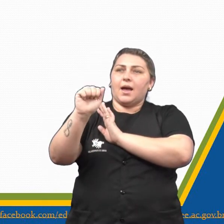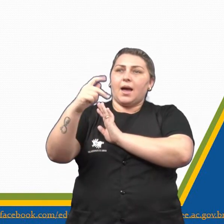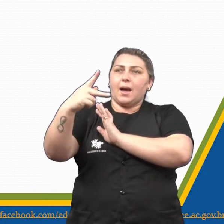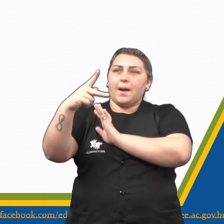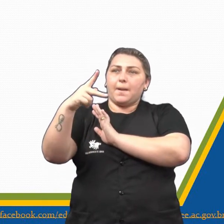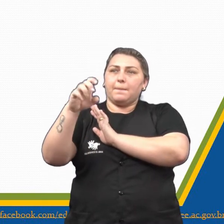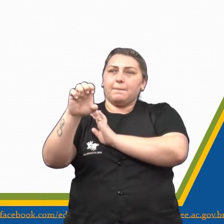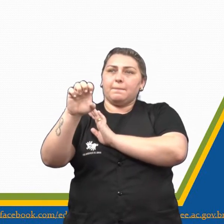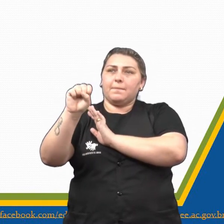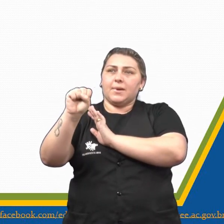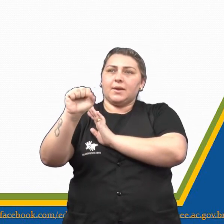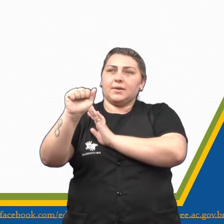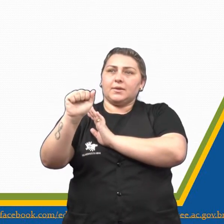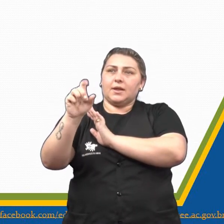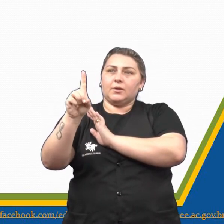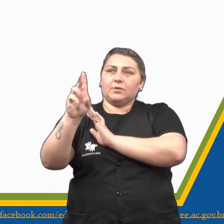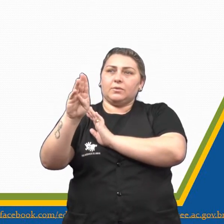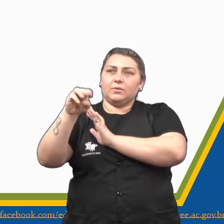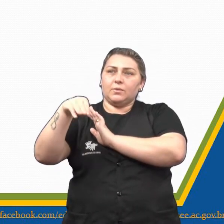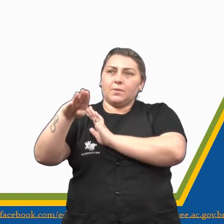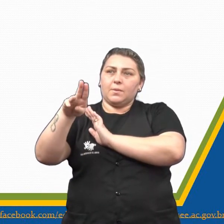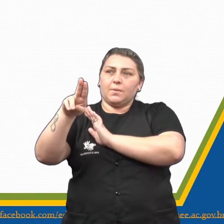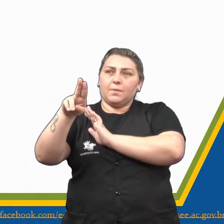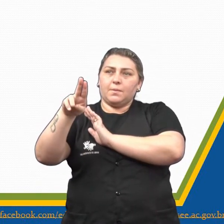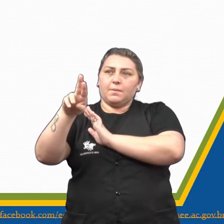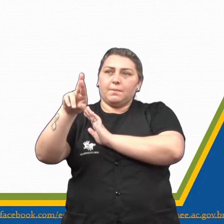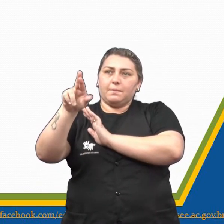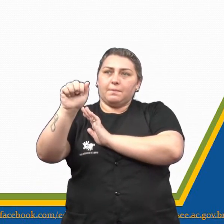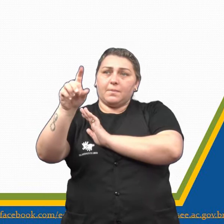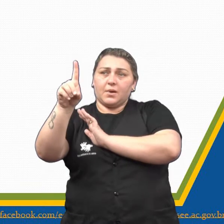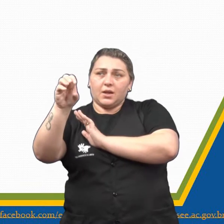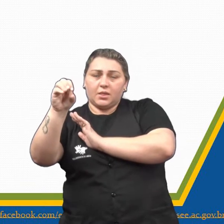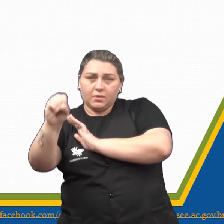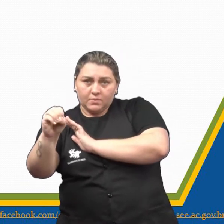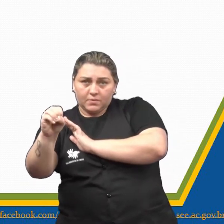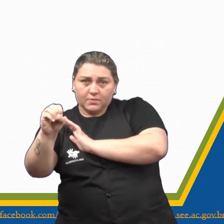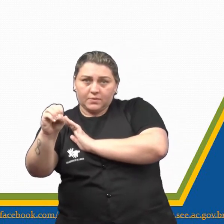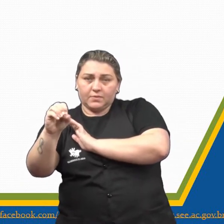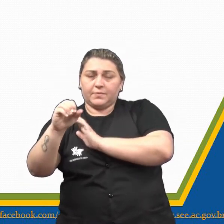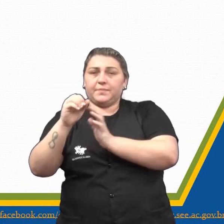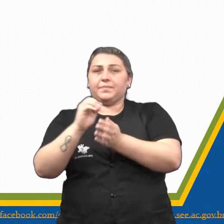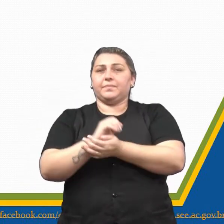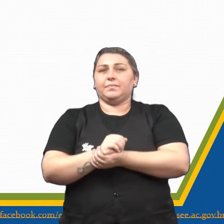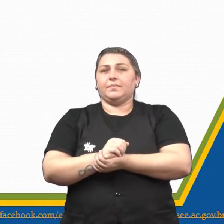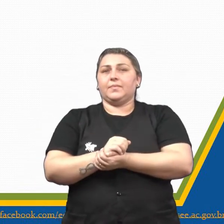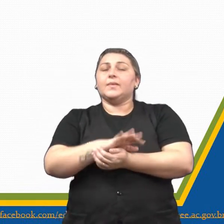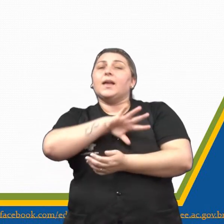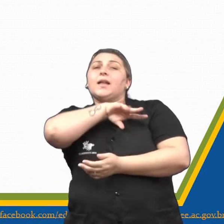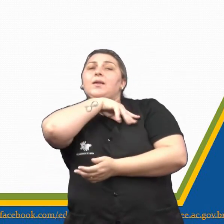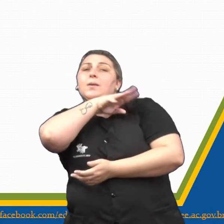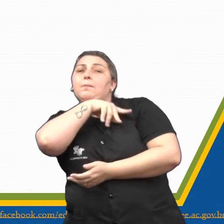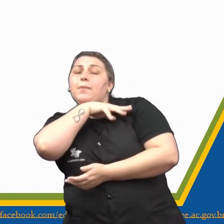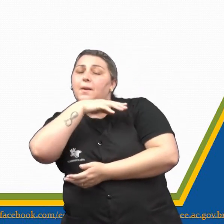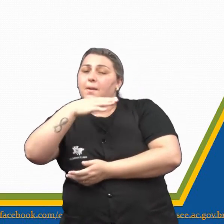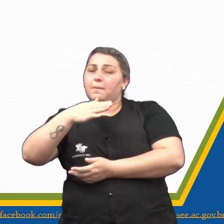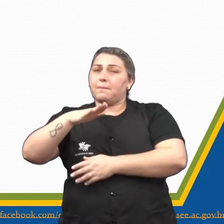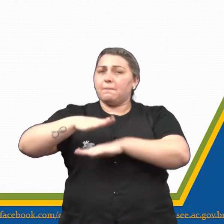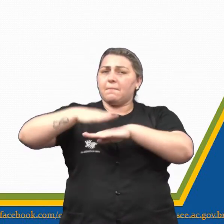elefante estava enfermo. O animal que mais me gostou foi o mono. Mono significa macaco, tá bom?